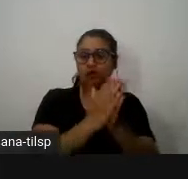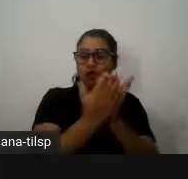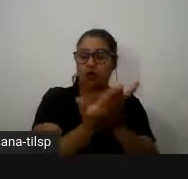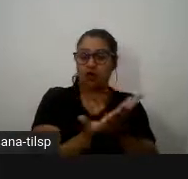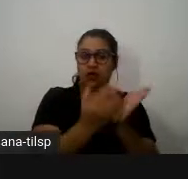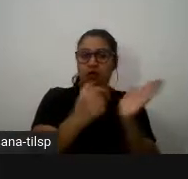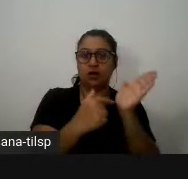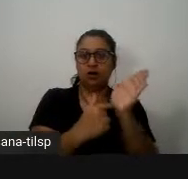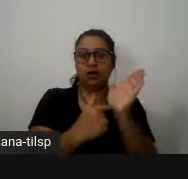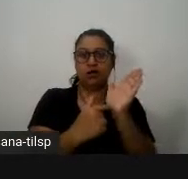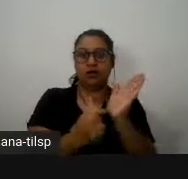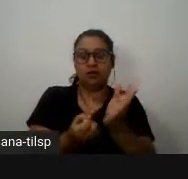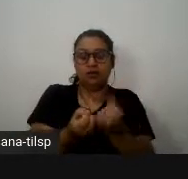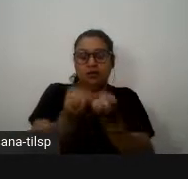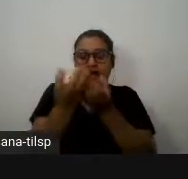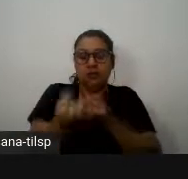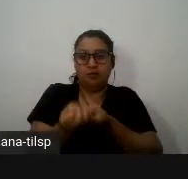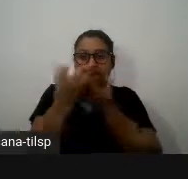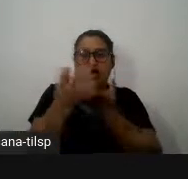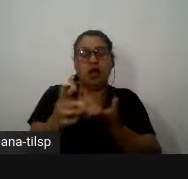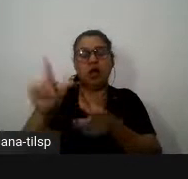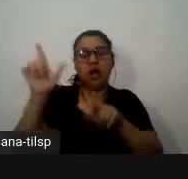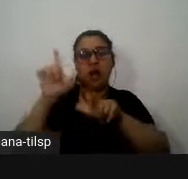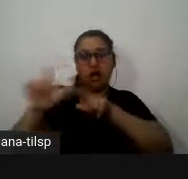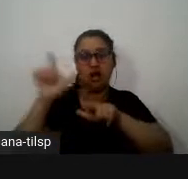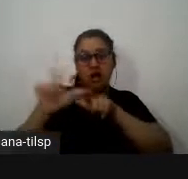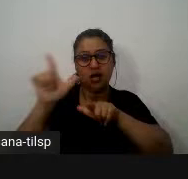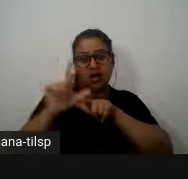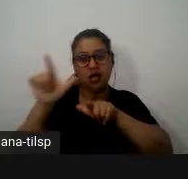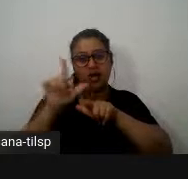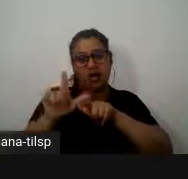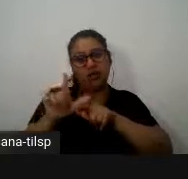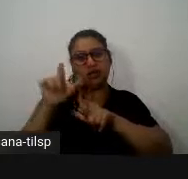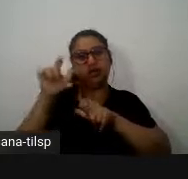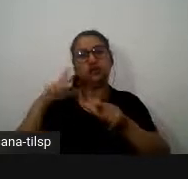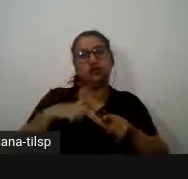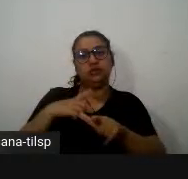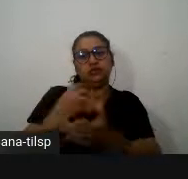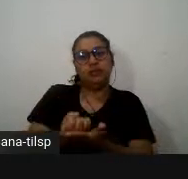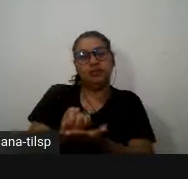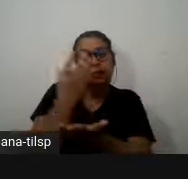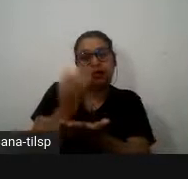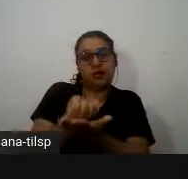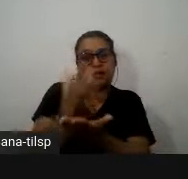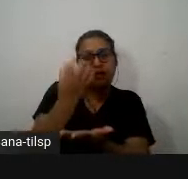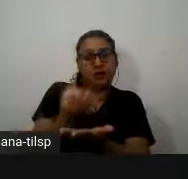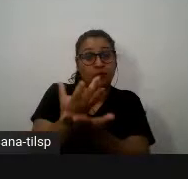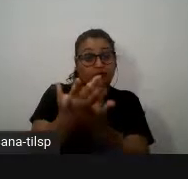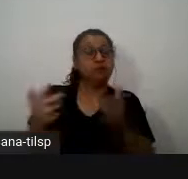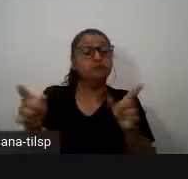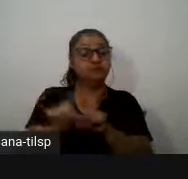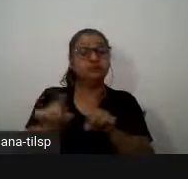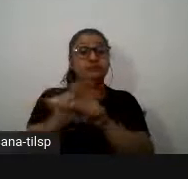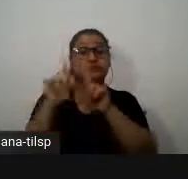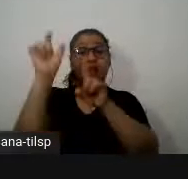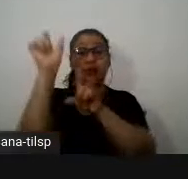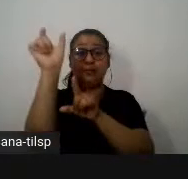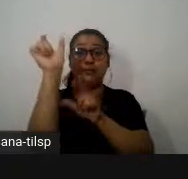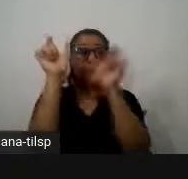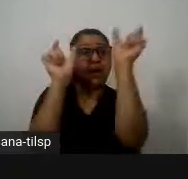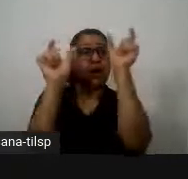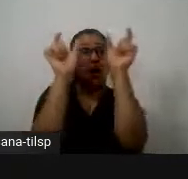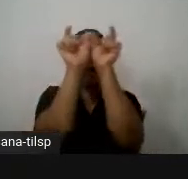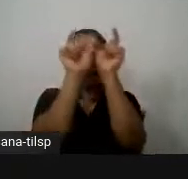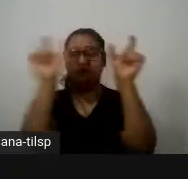emergem letras e deduzimos facilmente que se constituem depois palavras e frases e